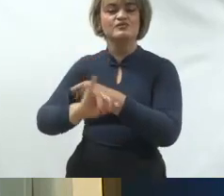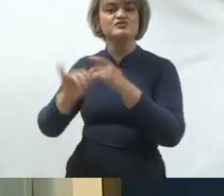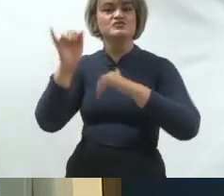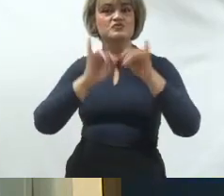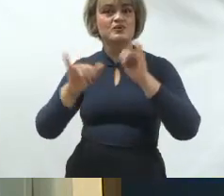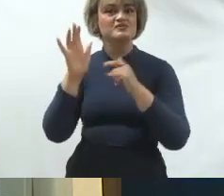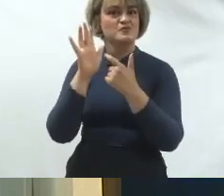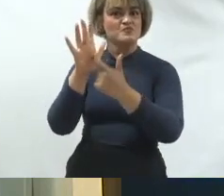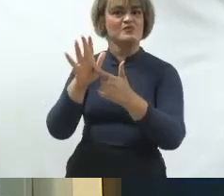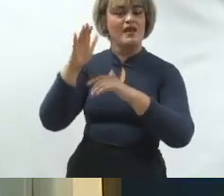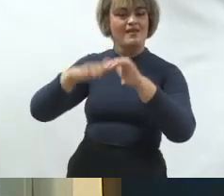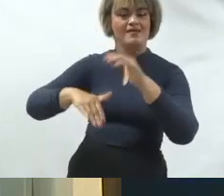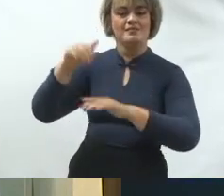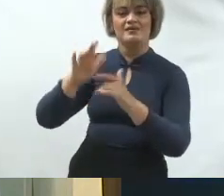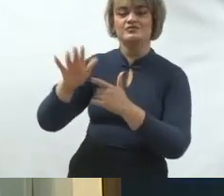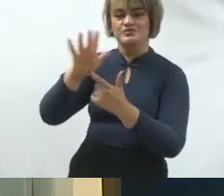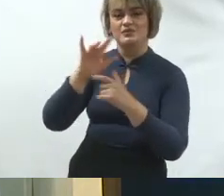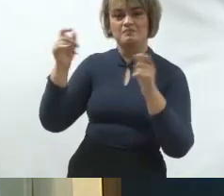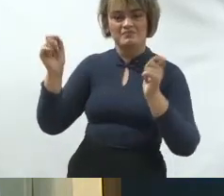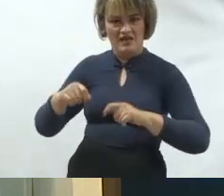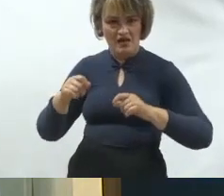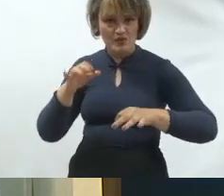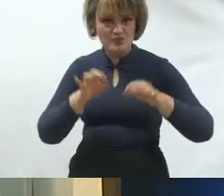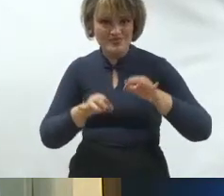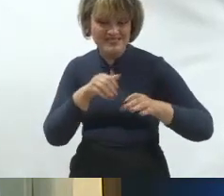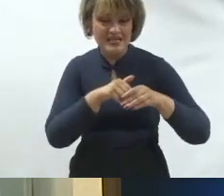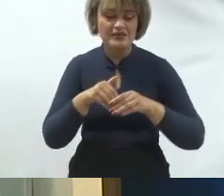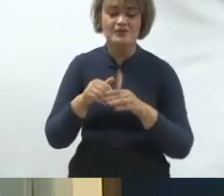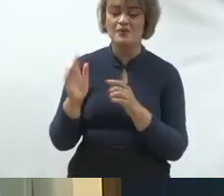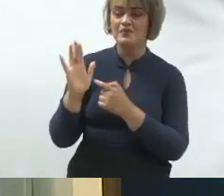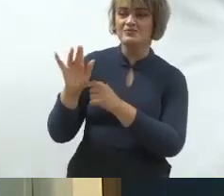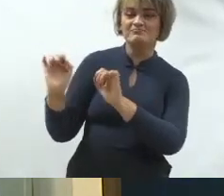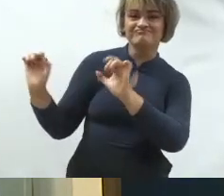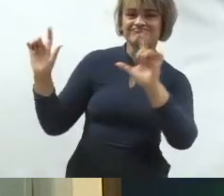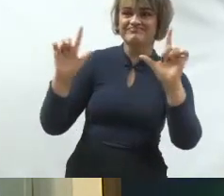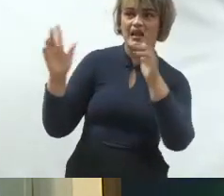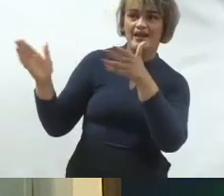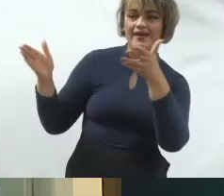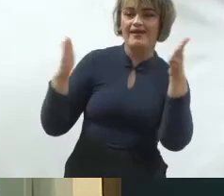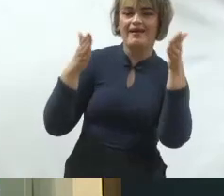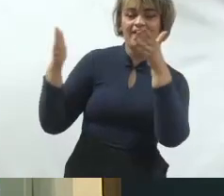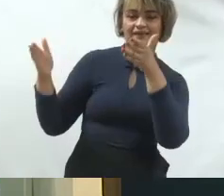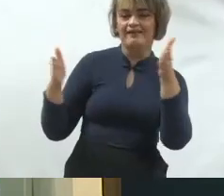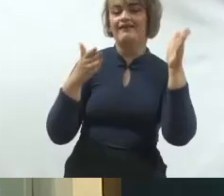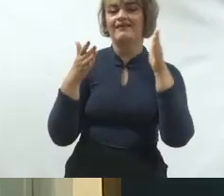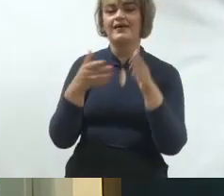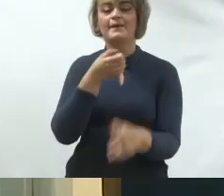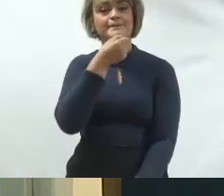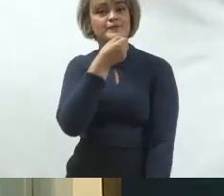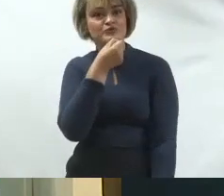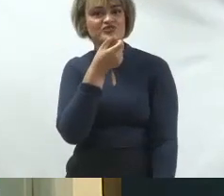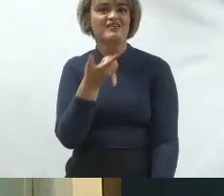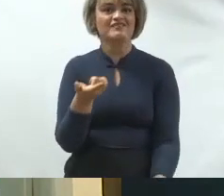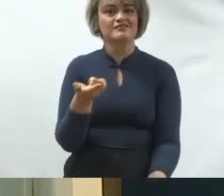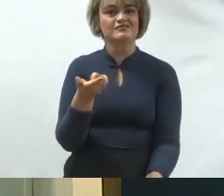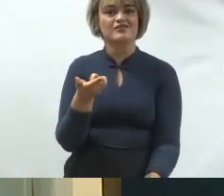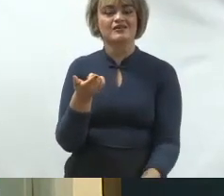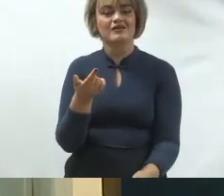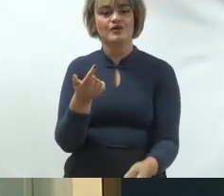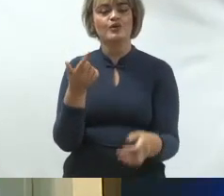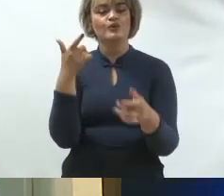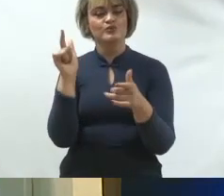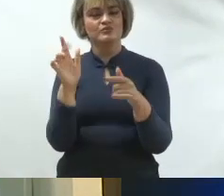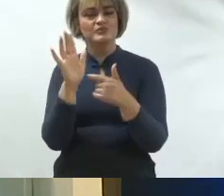cobertura mais efetiva, a justiça eleitoral colocar mais comerciais na grade do broadcast, na programação das nossas